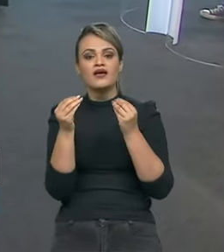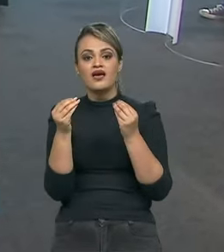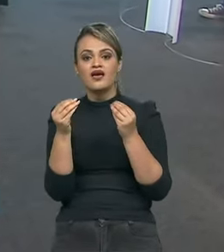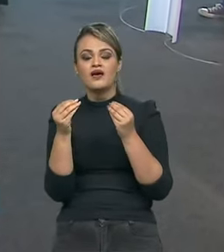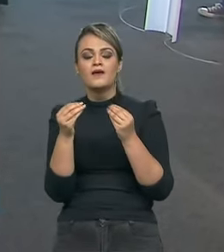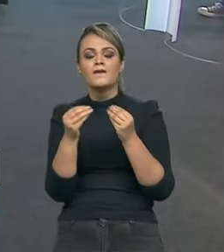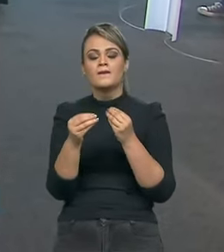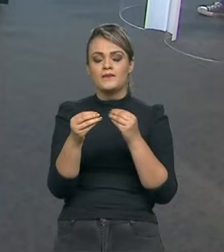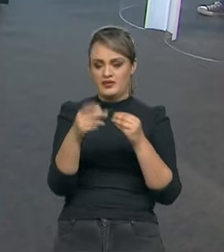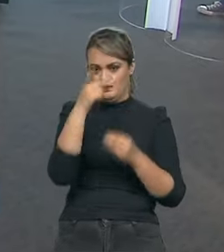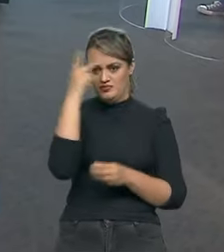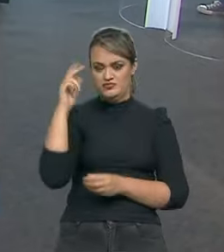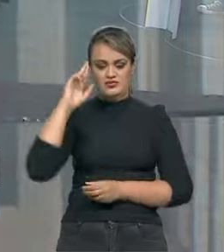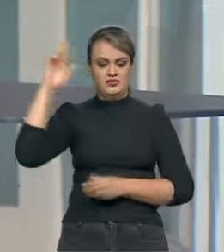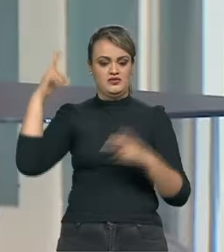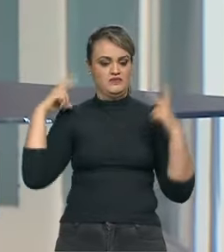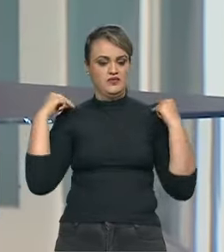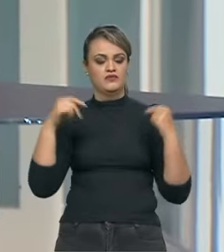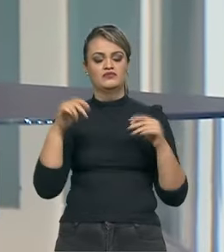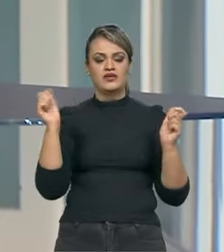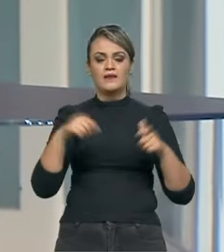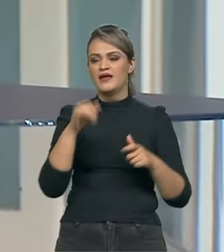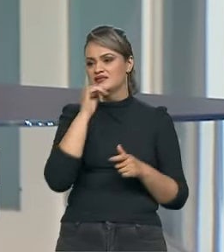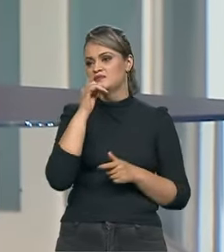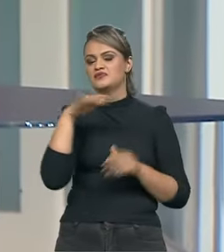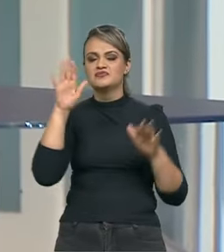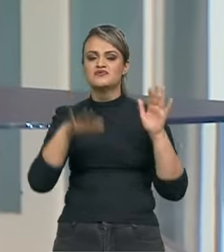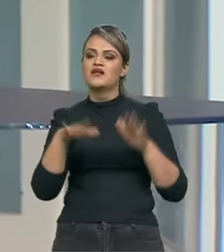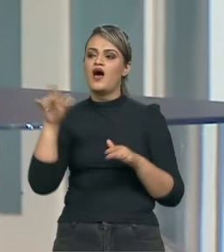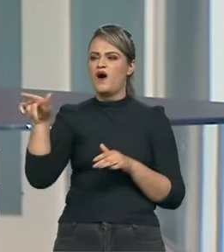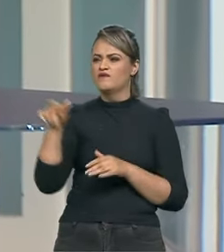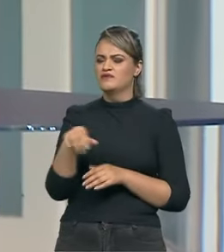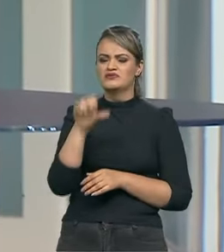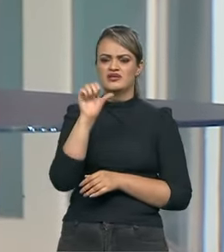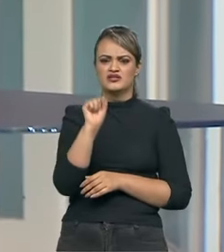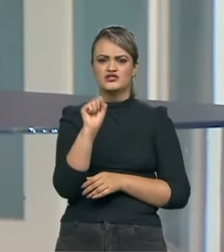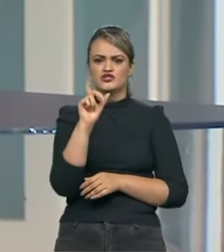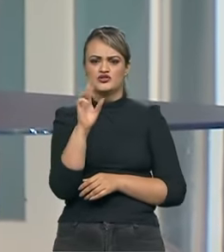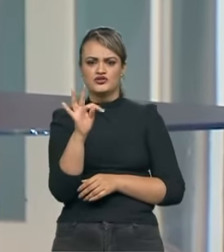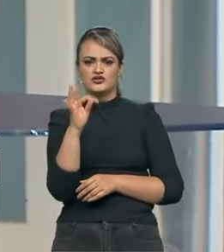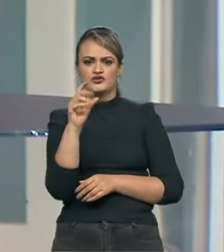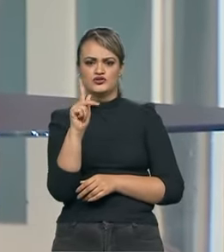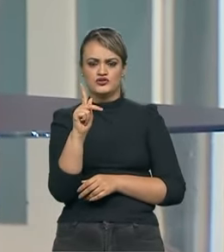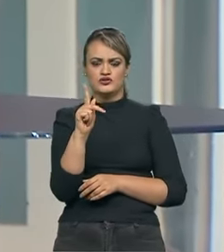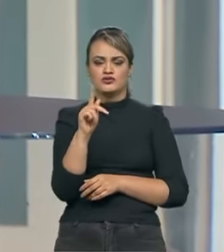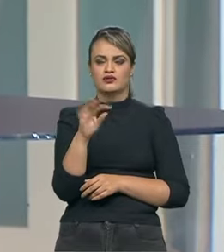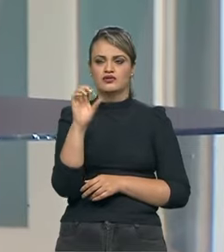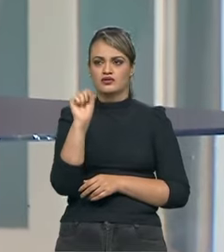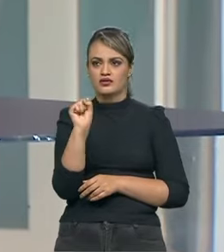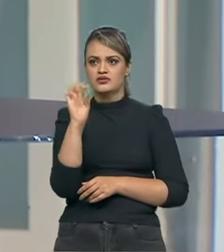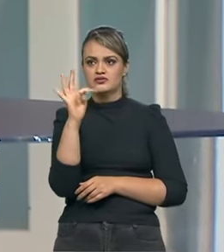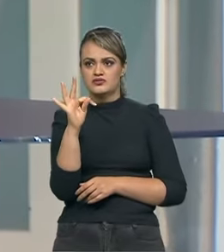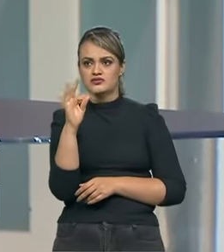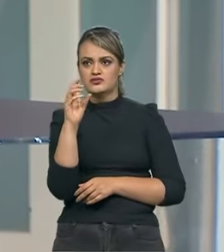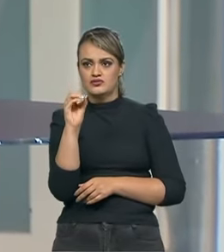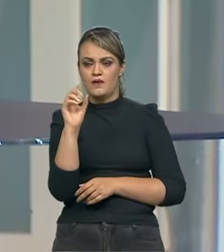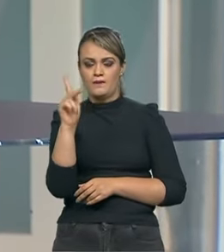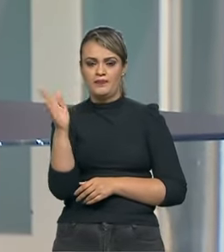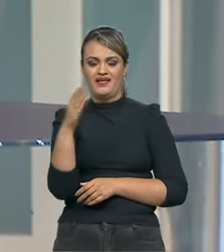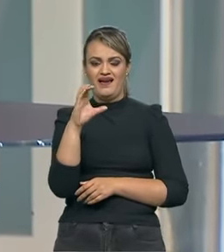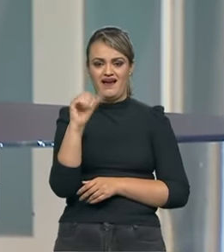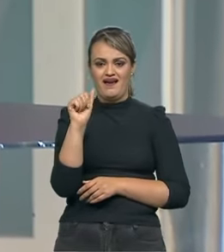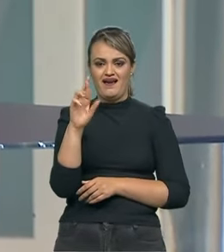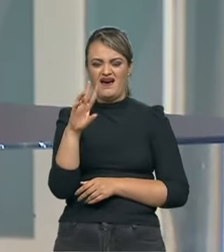fazer esse piloto. Porque você fala, vamos fazer uma categoria que nem o stock kart. Stock kart é uma categoria de gente velha, de pilotos já que